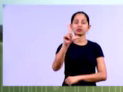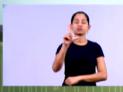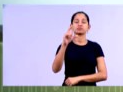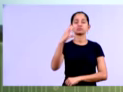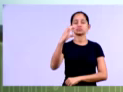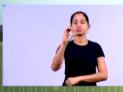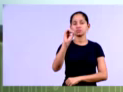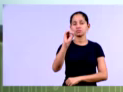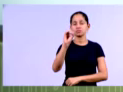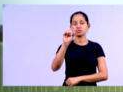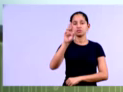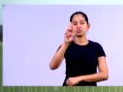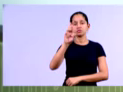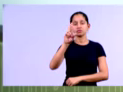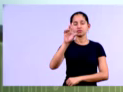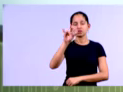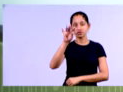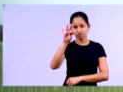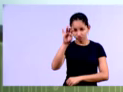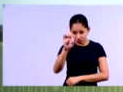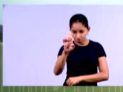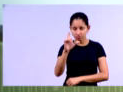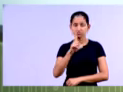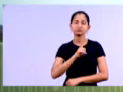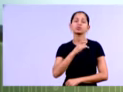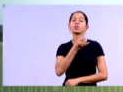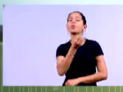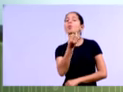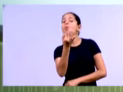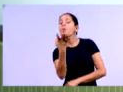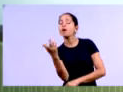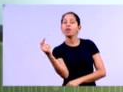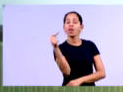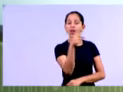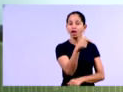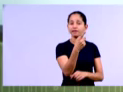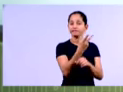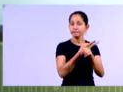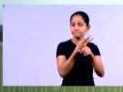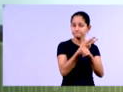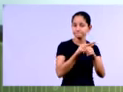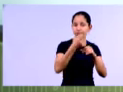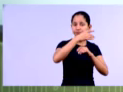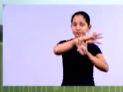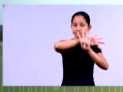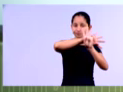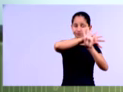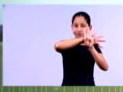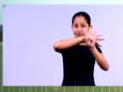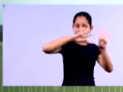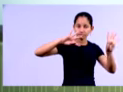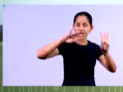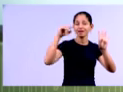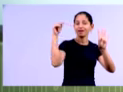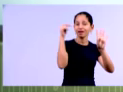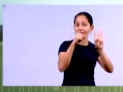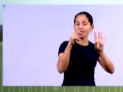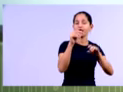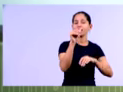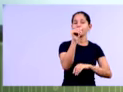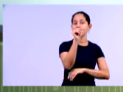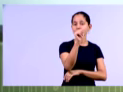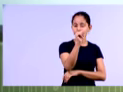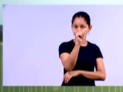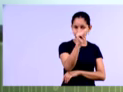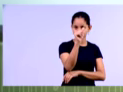né? Então, o que você vai fazer, gente? Você vai lá no balanço patrimonial, vai pegar o total do ativo circulante naquele ano